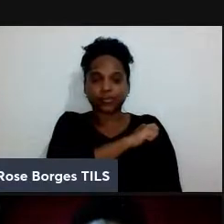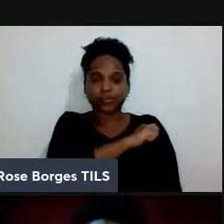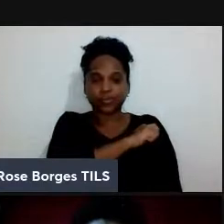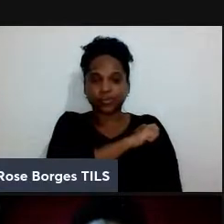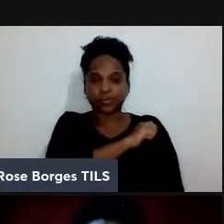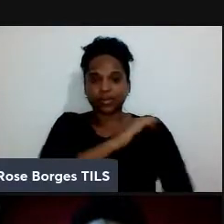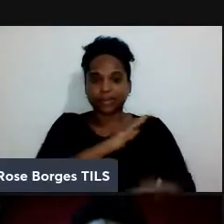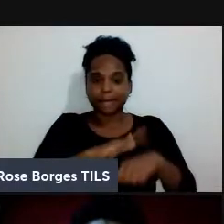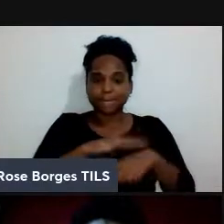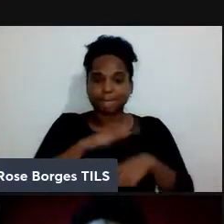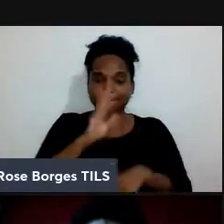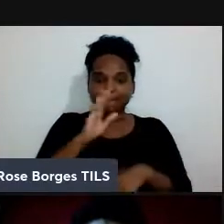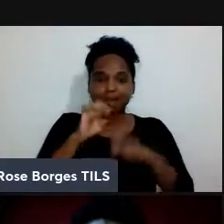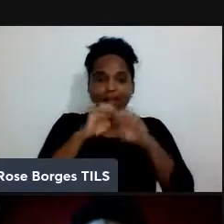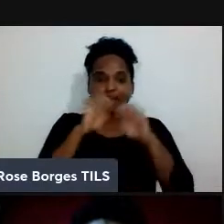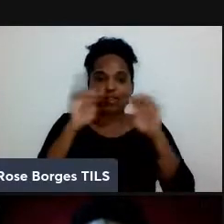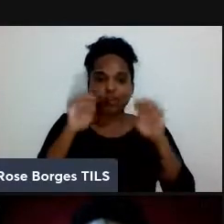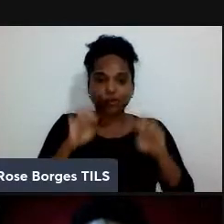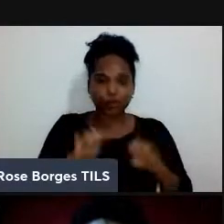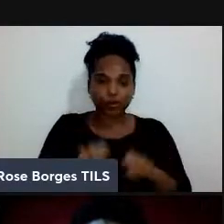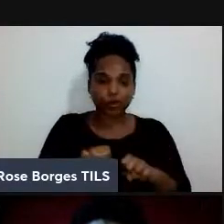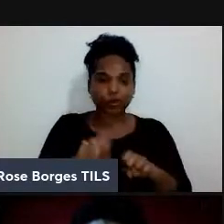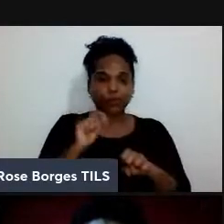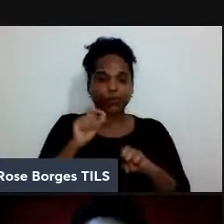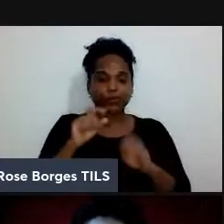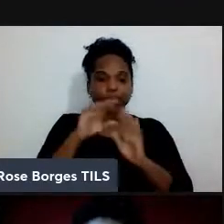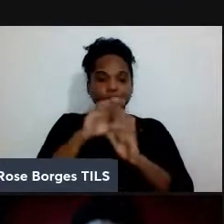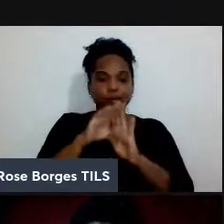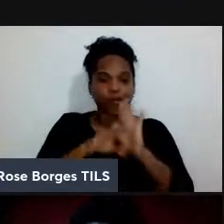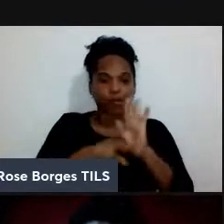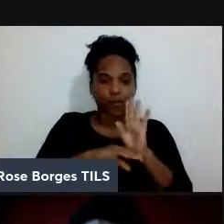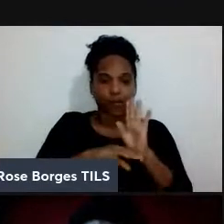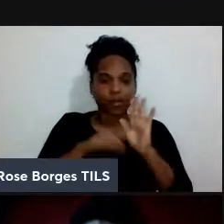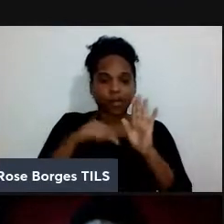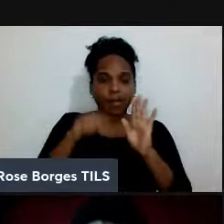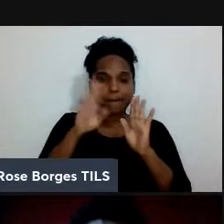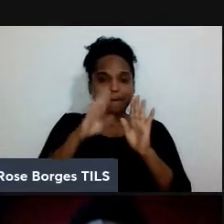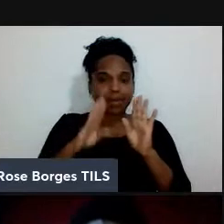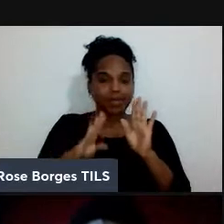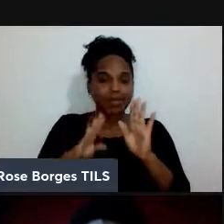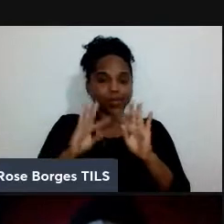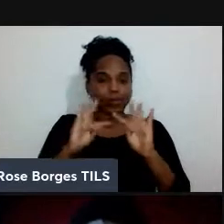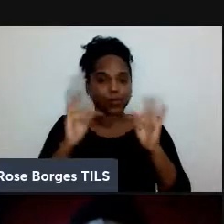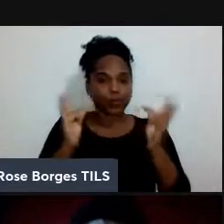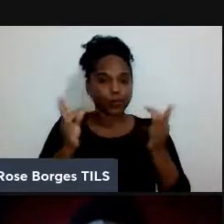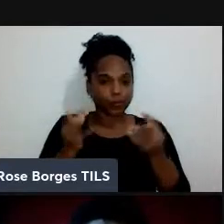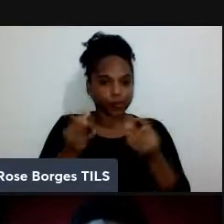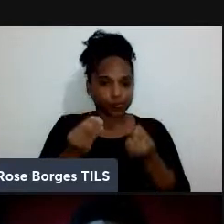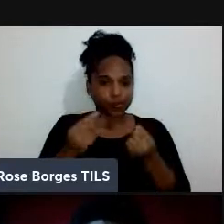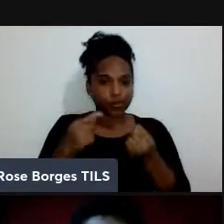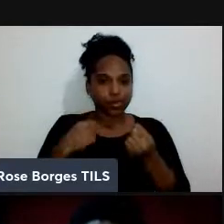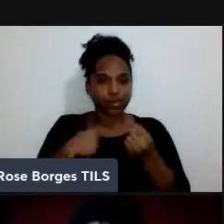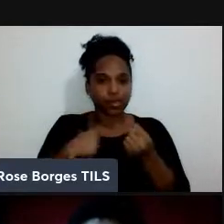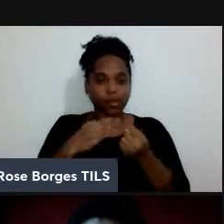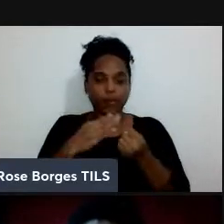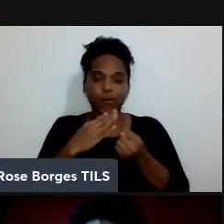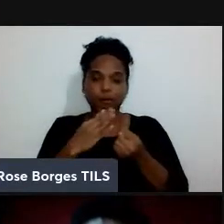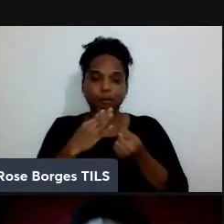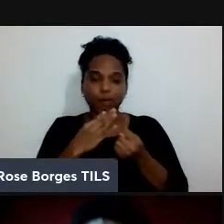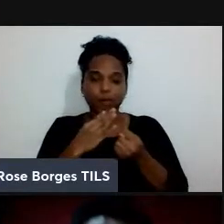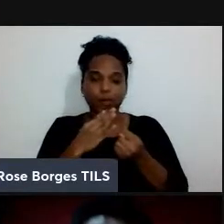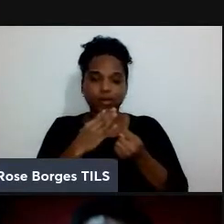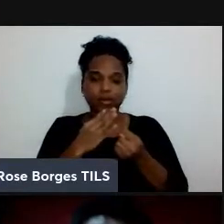as estruturas curriculares eu acho que no Brasil como um todo assim eu não sei eu vou dizer do que eu conheço na que eu conheço